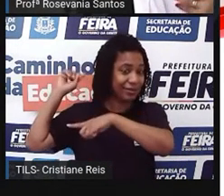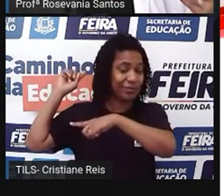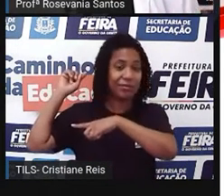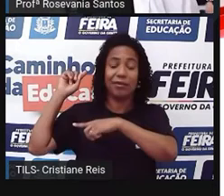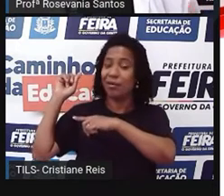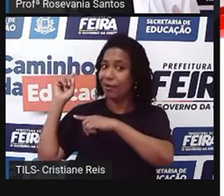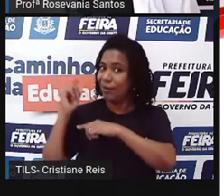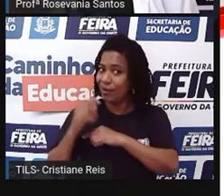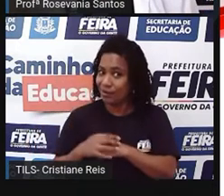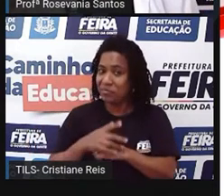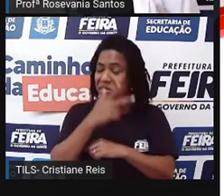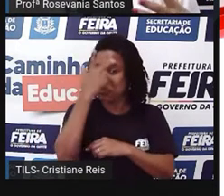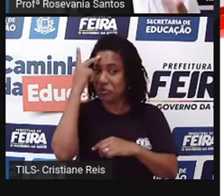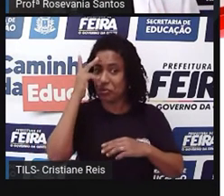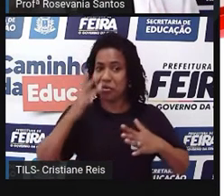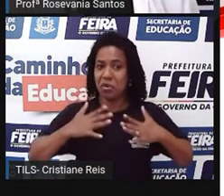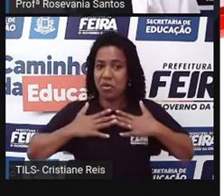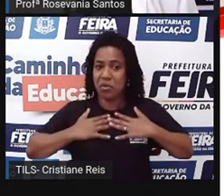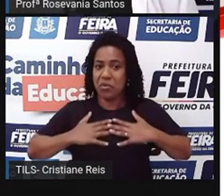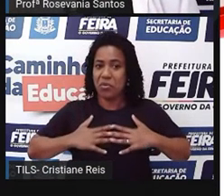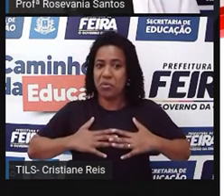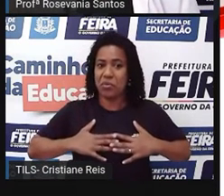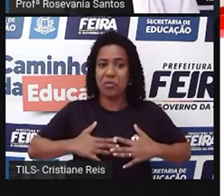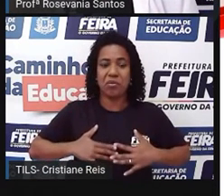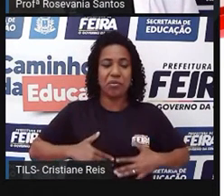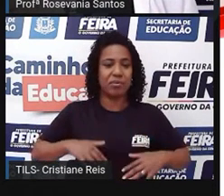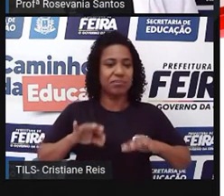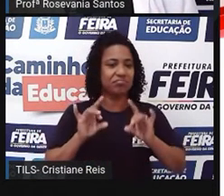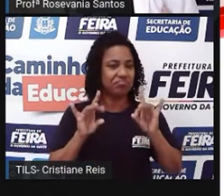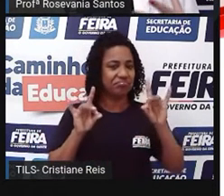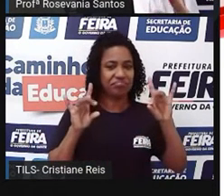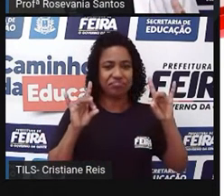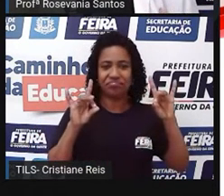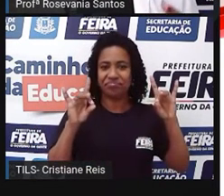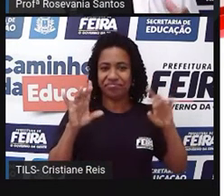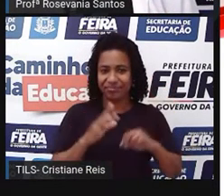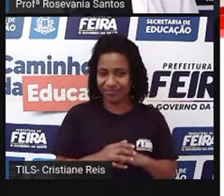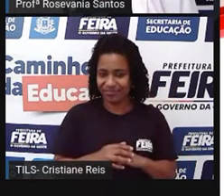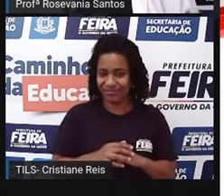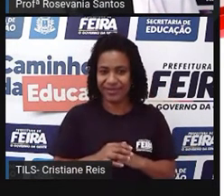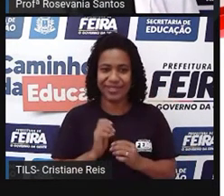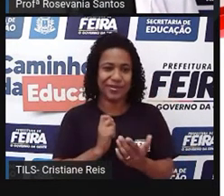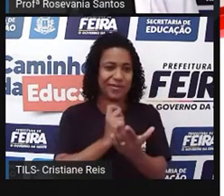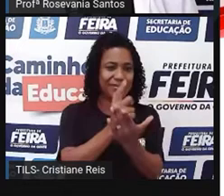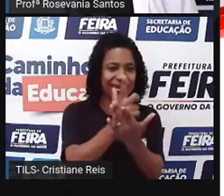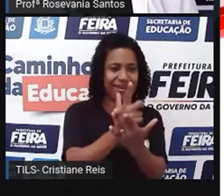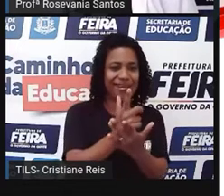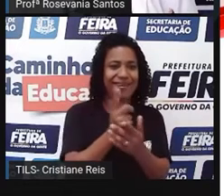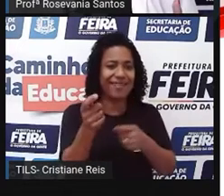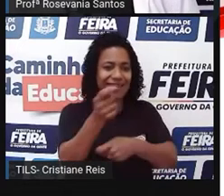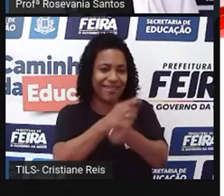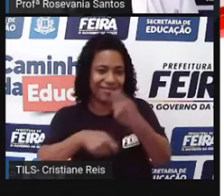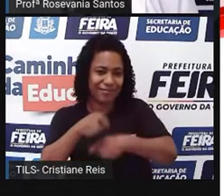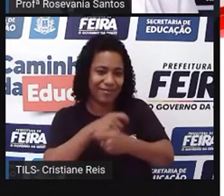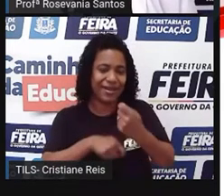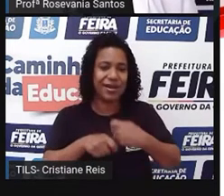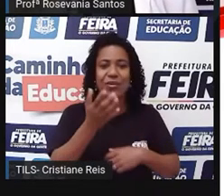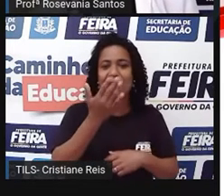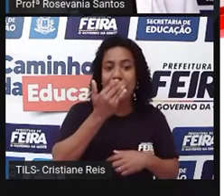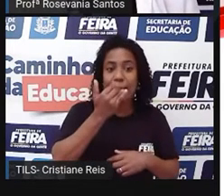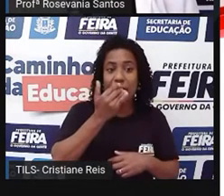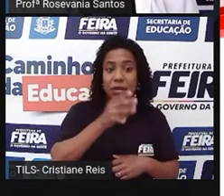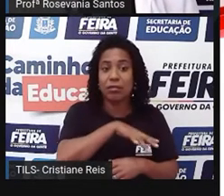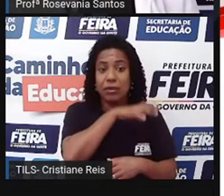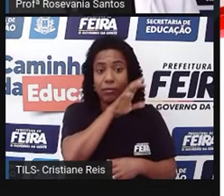né? A gente tinha ali o comércio de tudo, né? Desde alimentos para os seus próprios, para os animais,